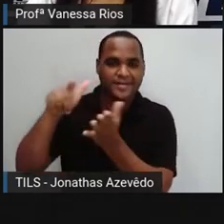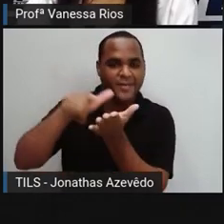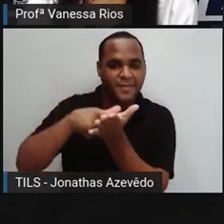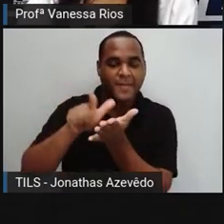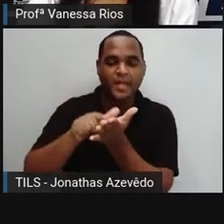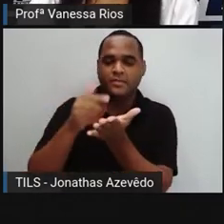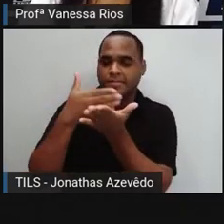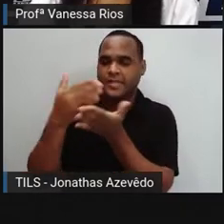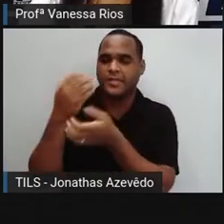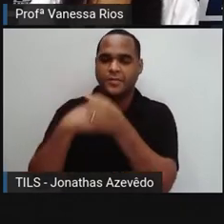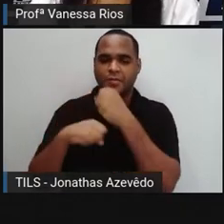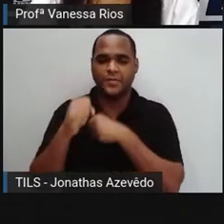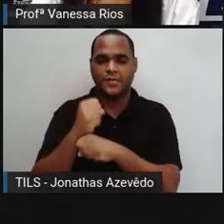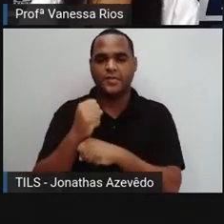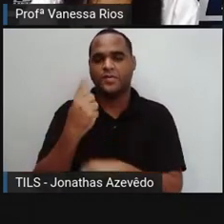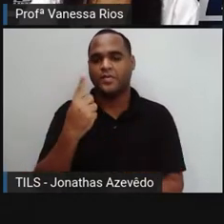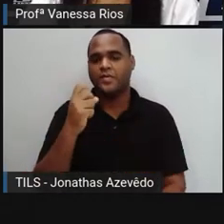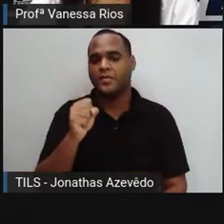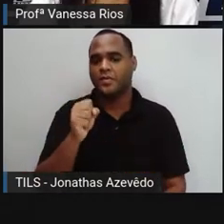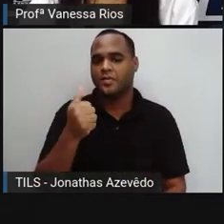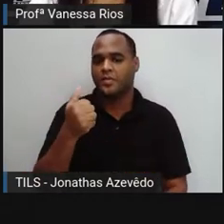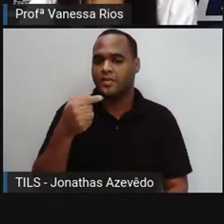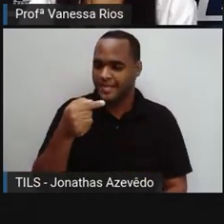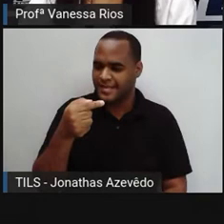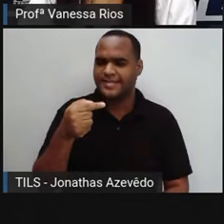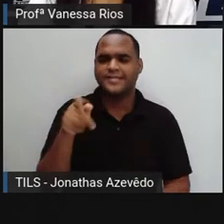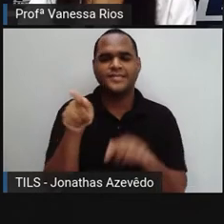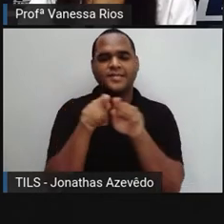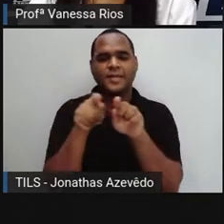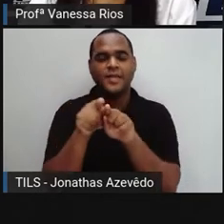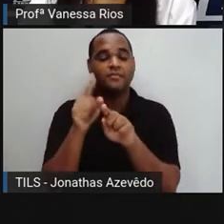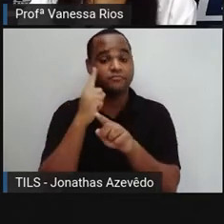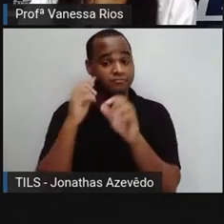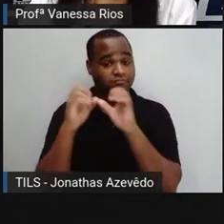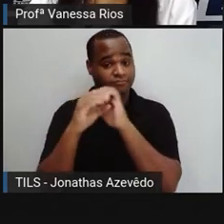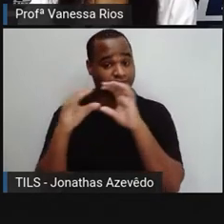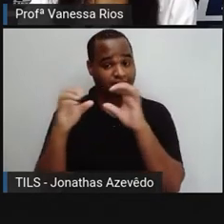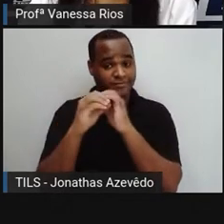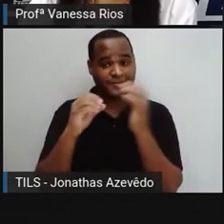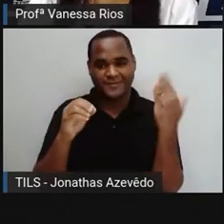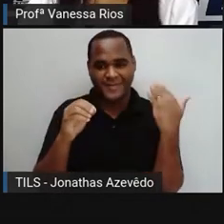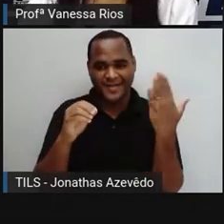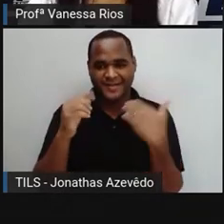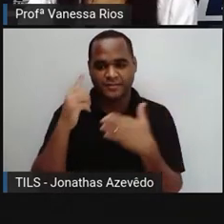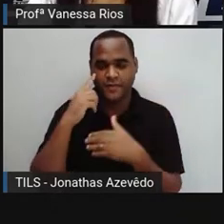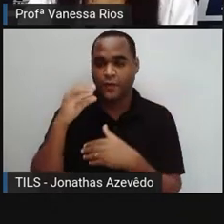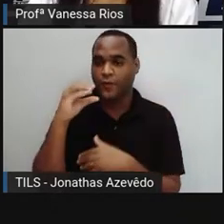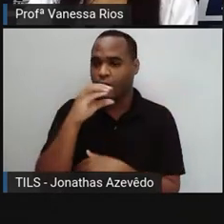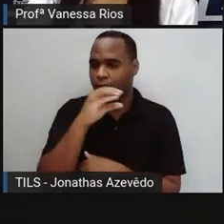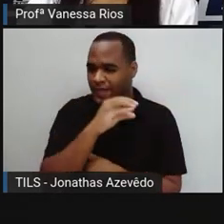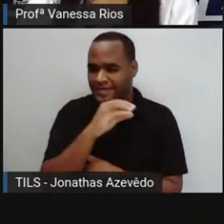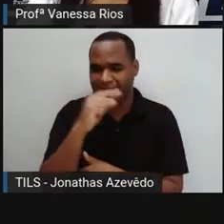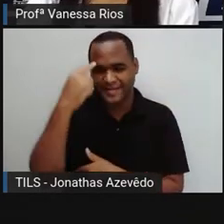desde 1817, e obteve sua grande obra no verão de